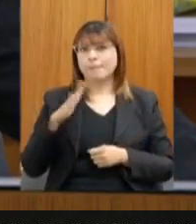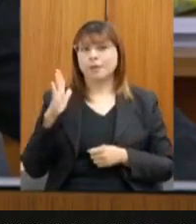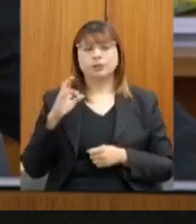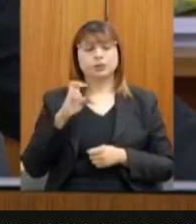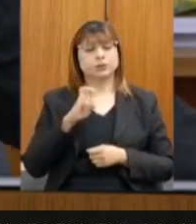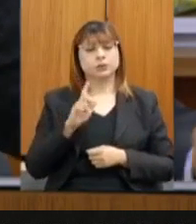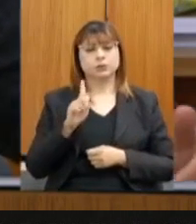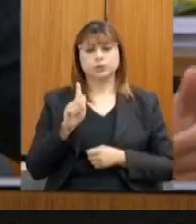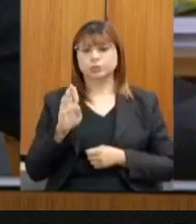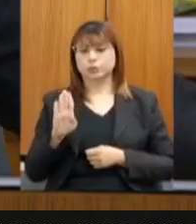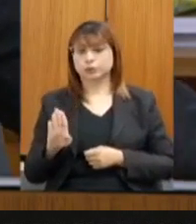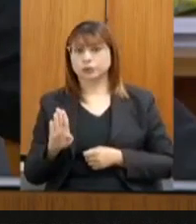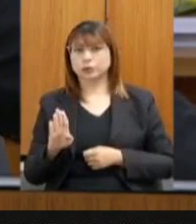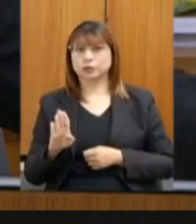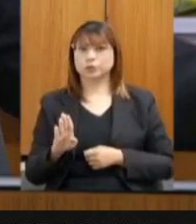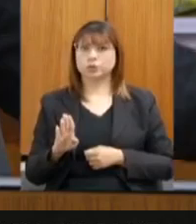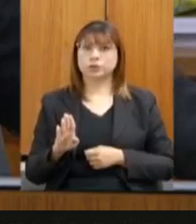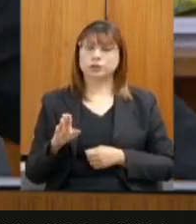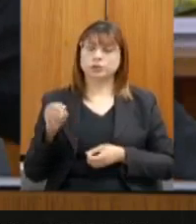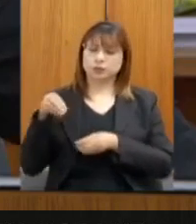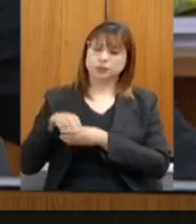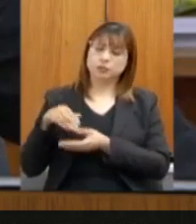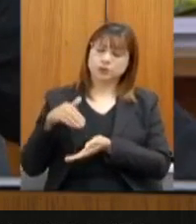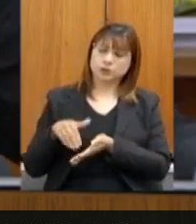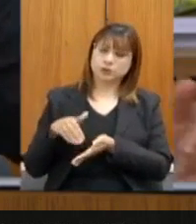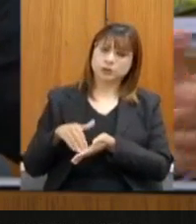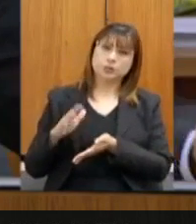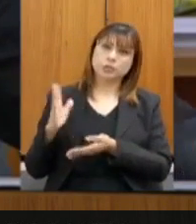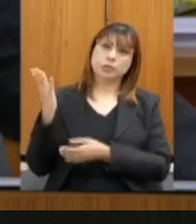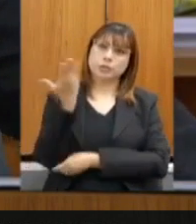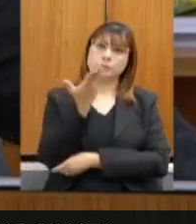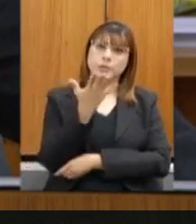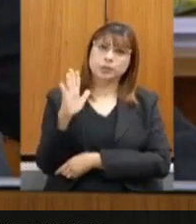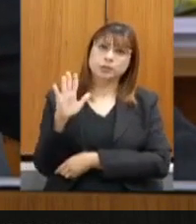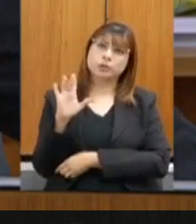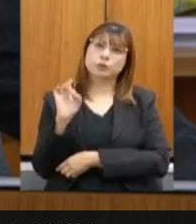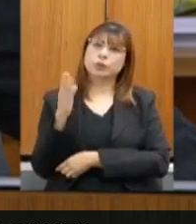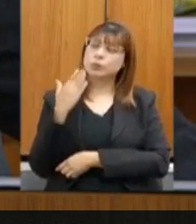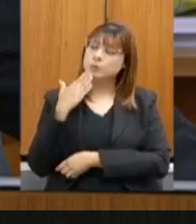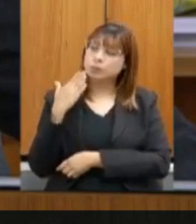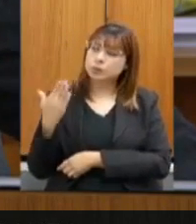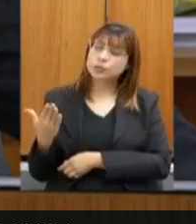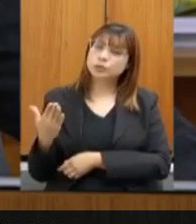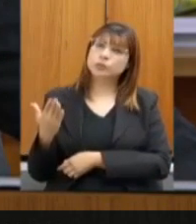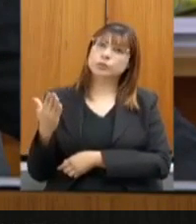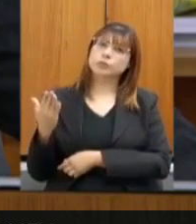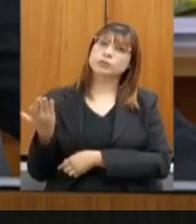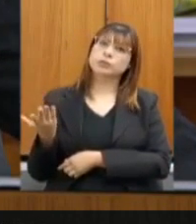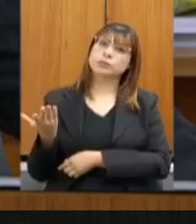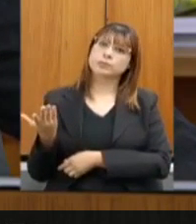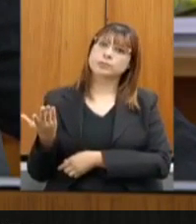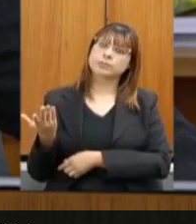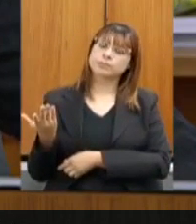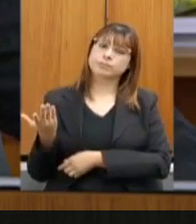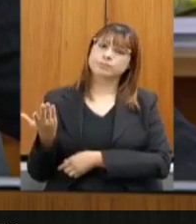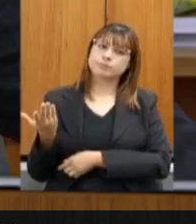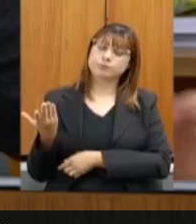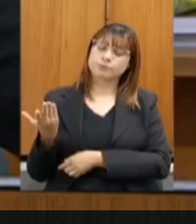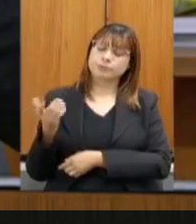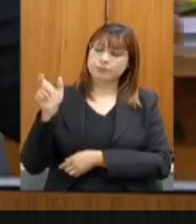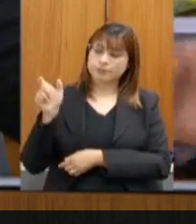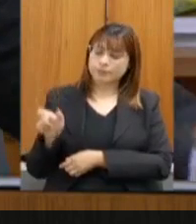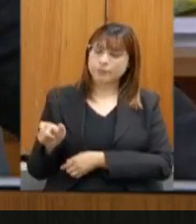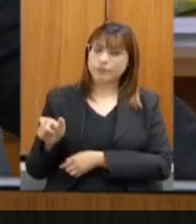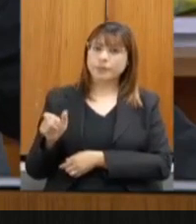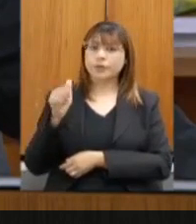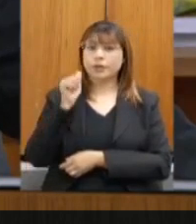gigas na Secretaria do Meio Ambiente. Então, é só pedindo a celeridade para a senhora, para todos